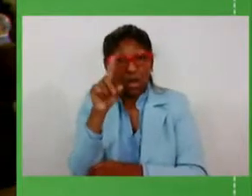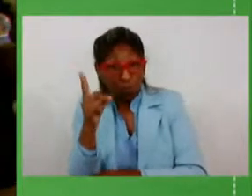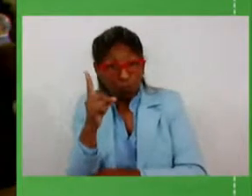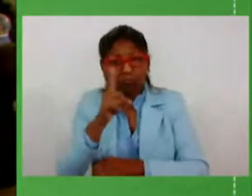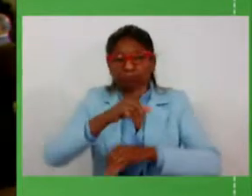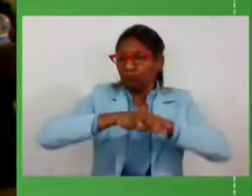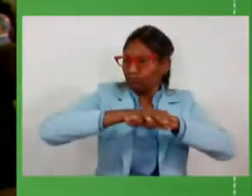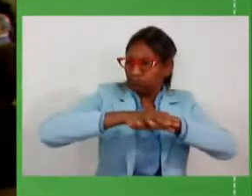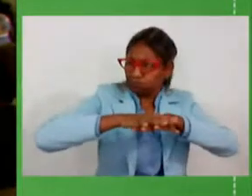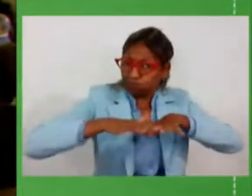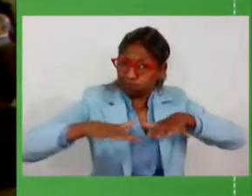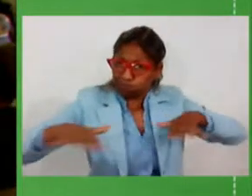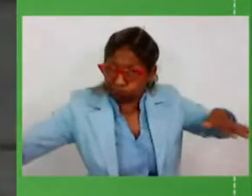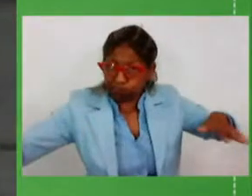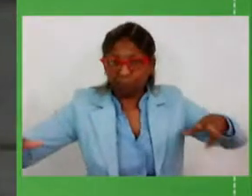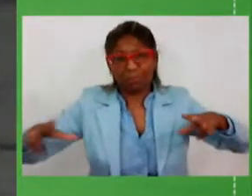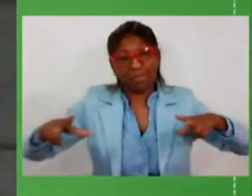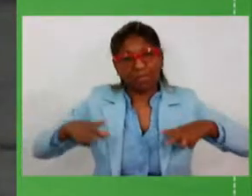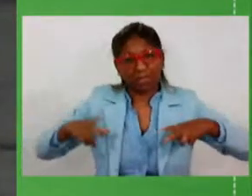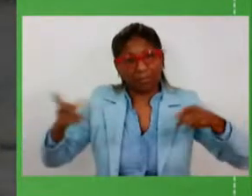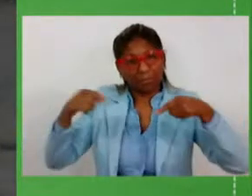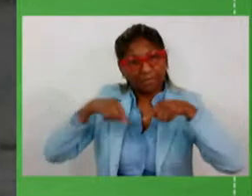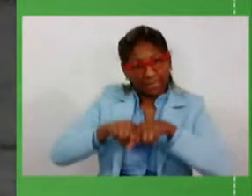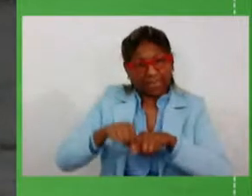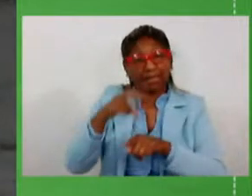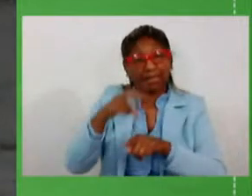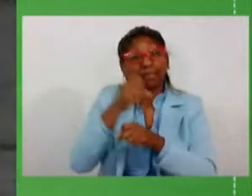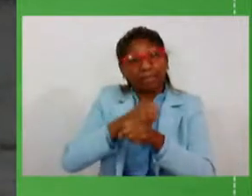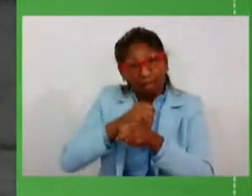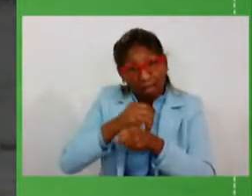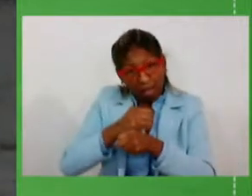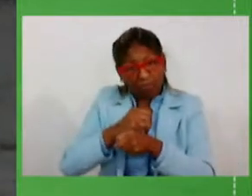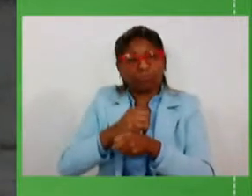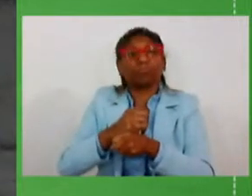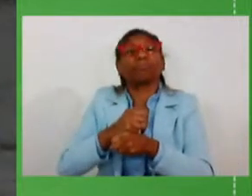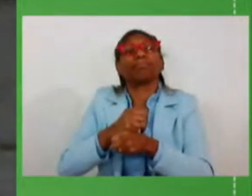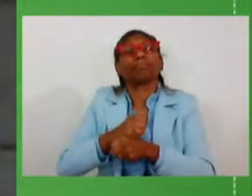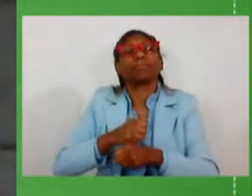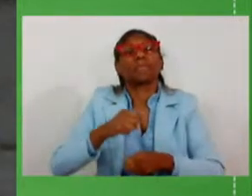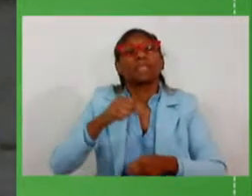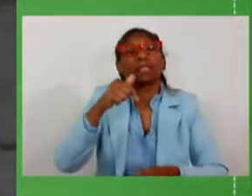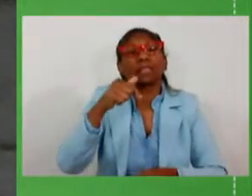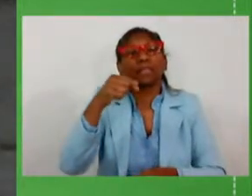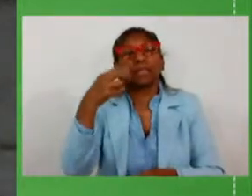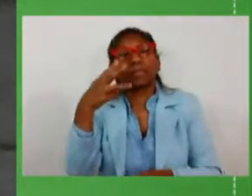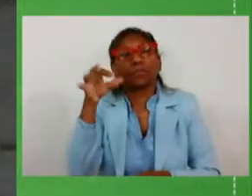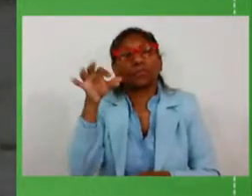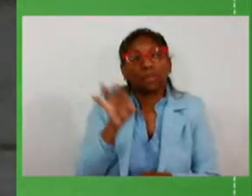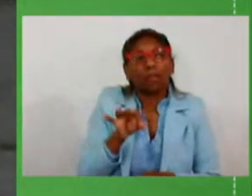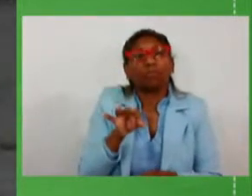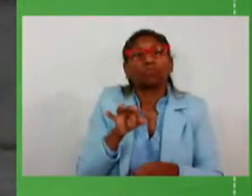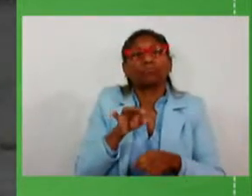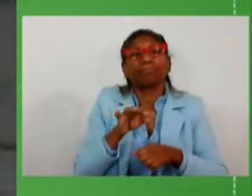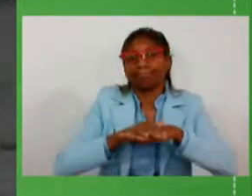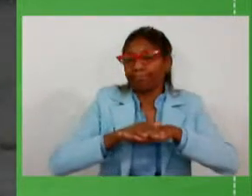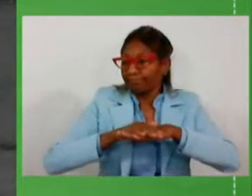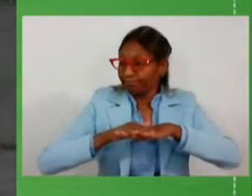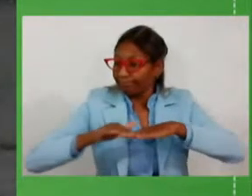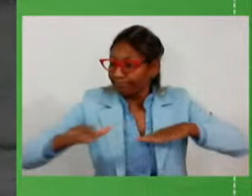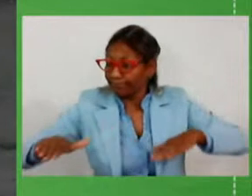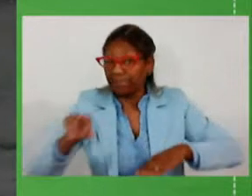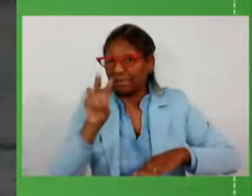concedidas à iniciativa privada, 30 anos de concessão, 73% da malha que será concedida será